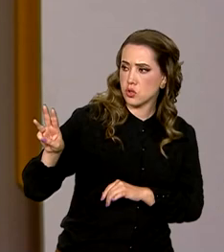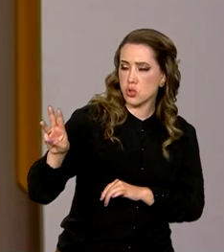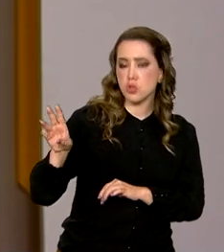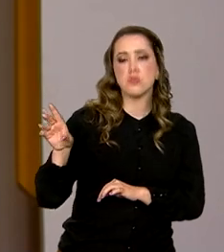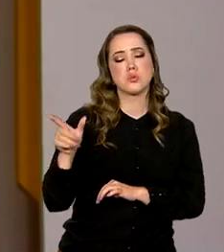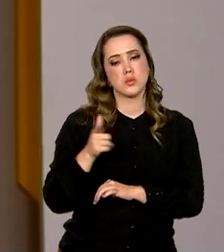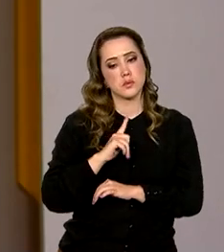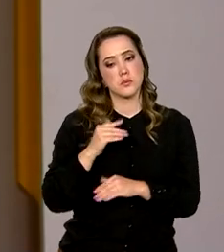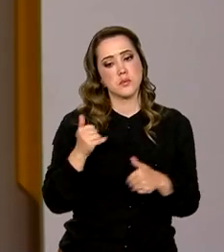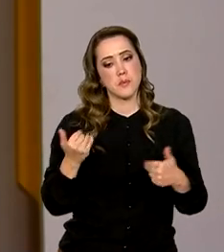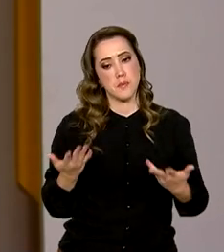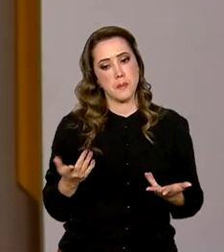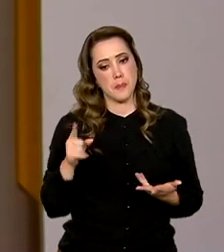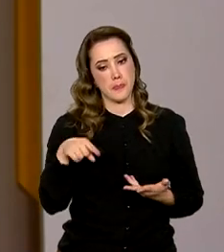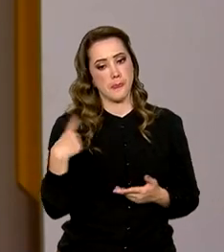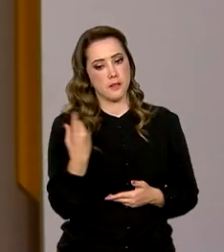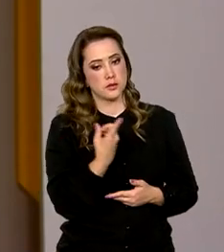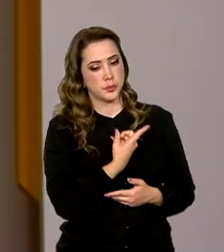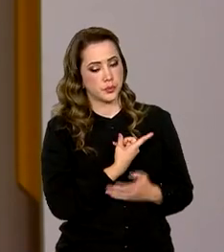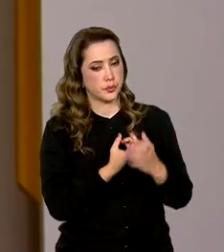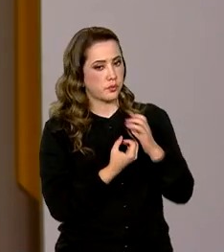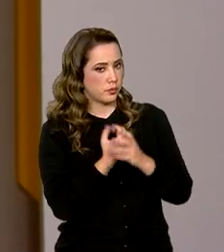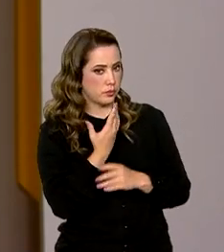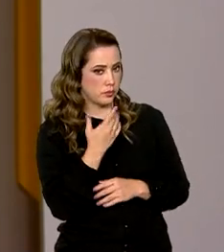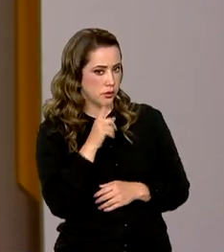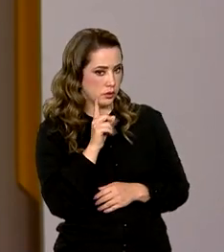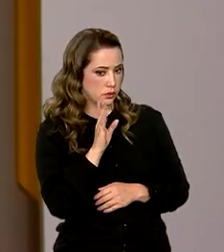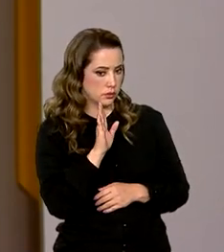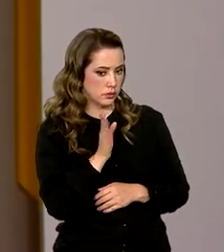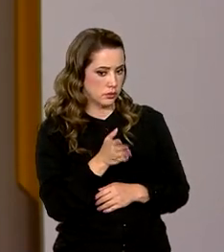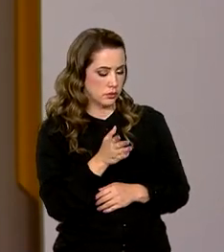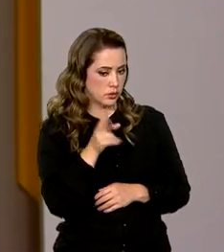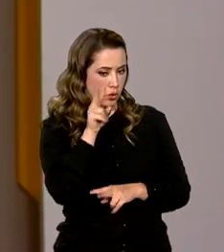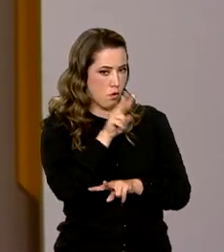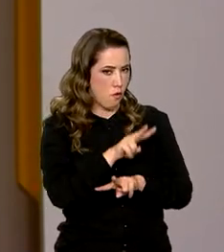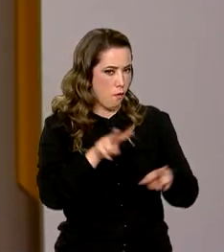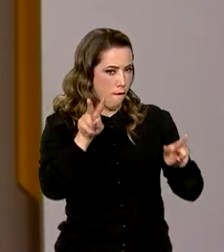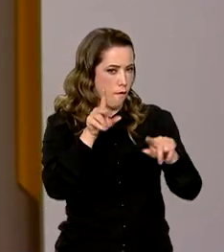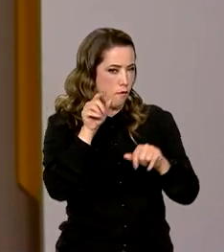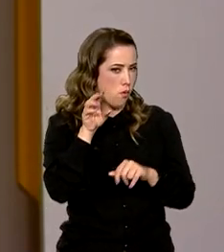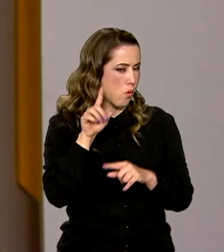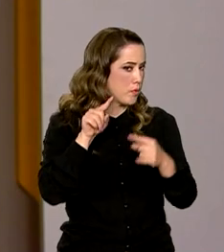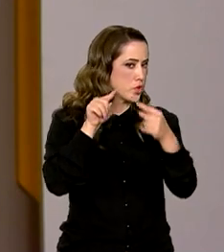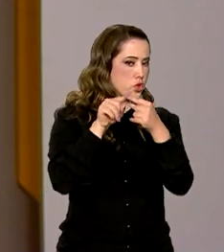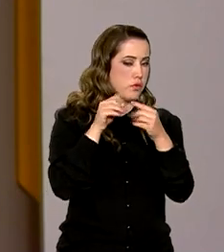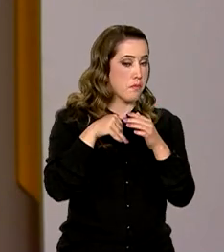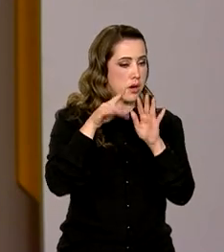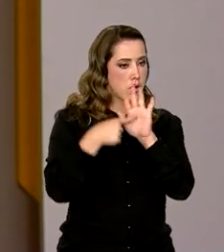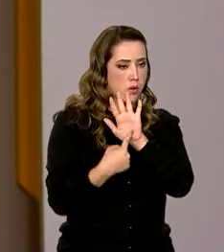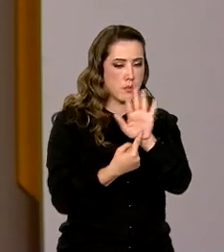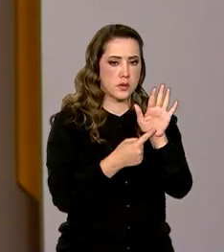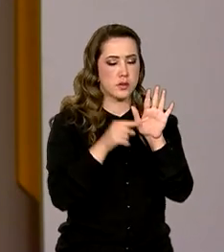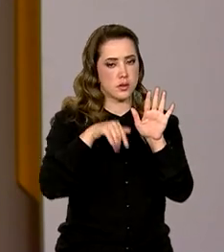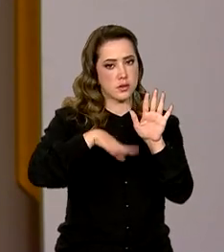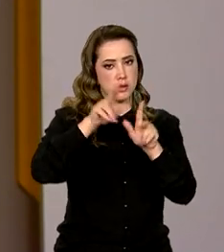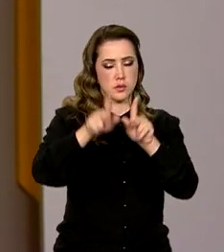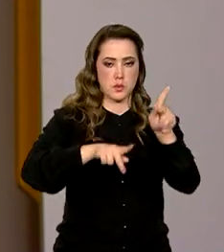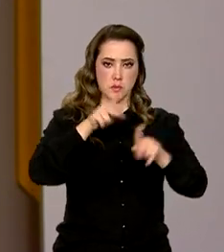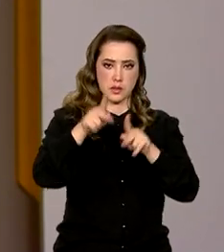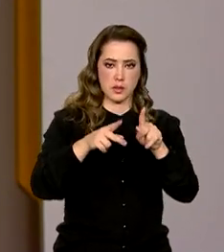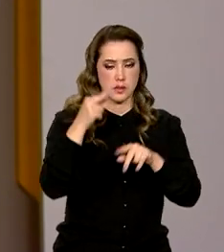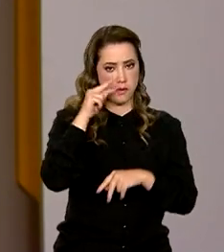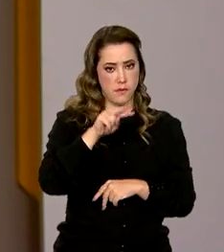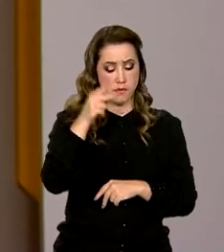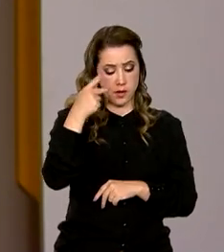plataforma. A nossa foi desenvolvida visando dar a maior visibilidade possível para o público